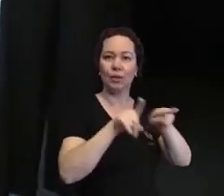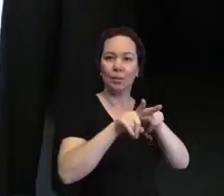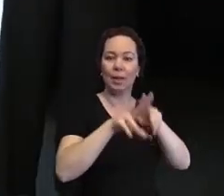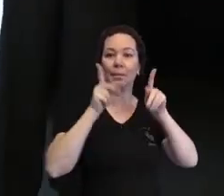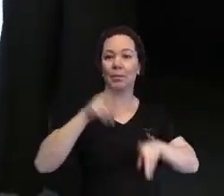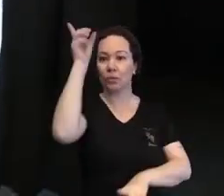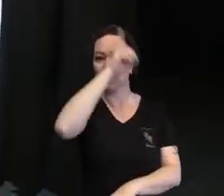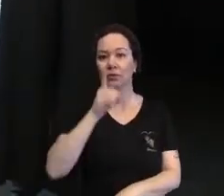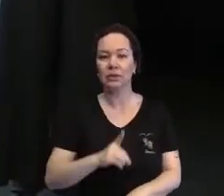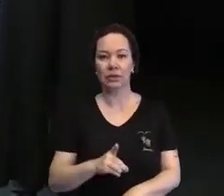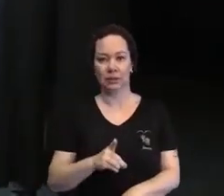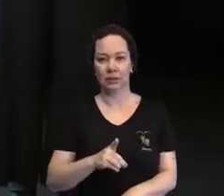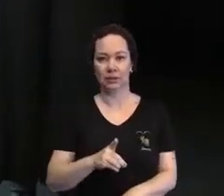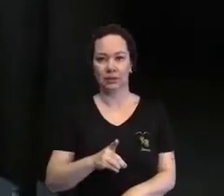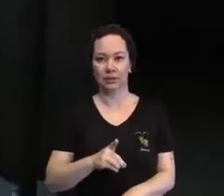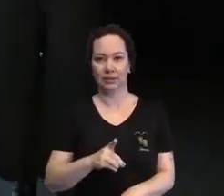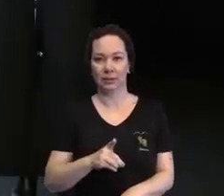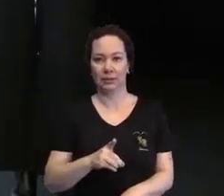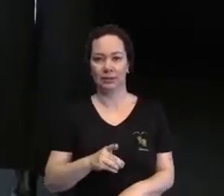mercado de trabalho.